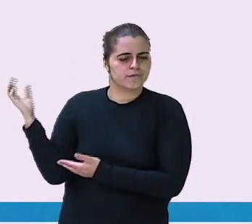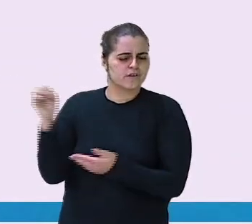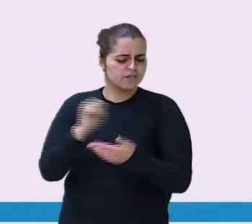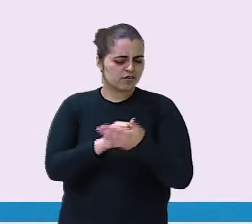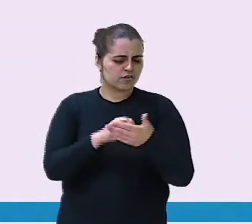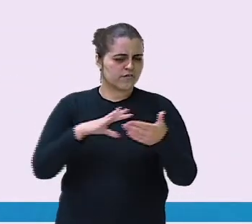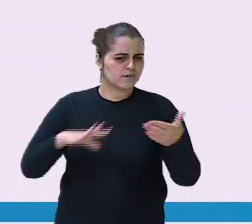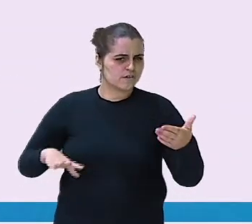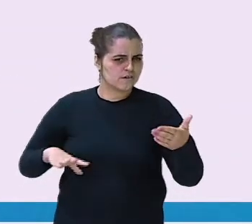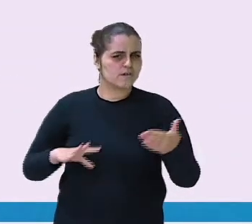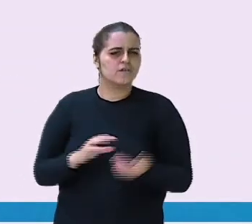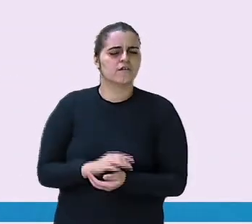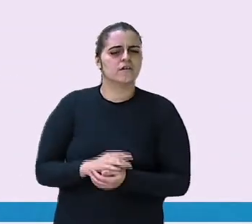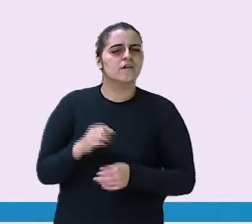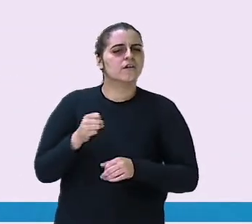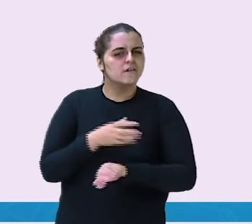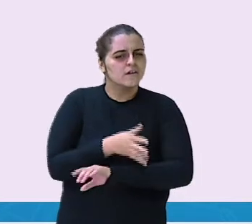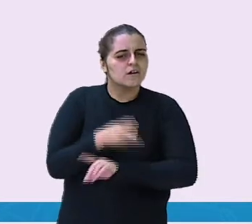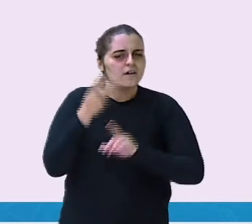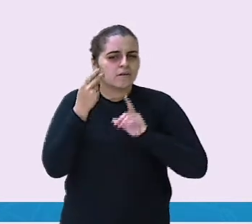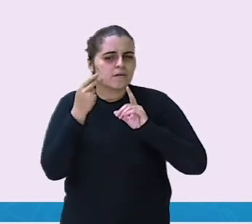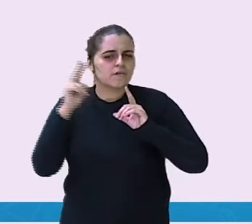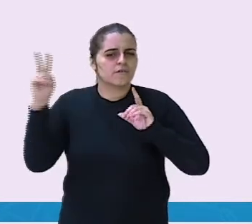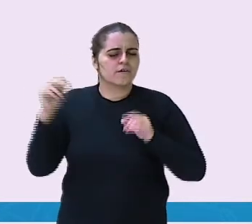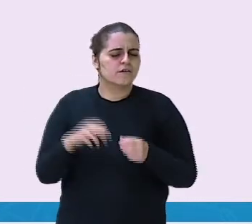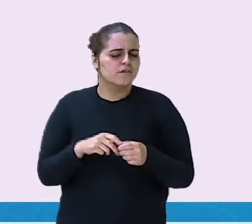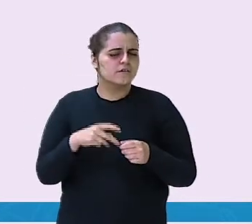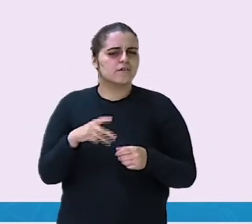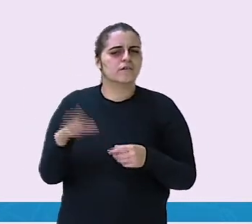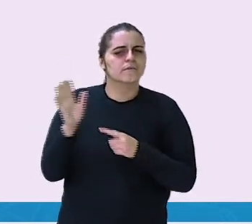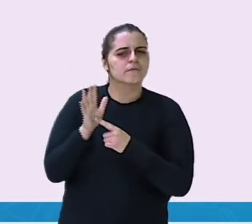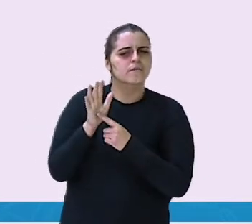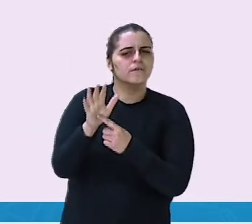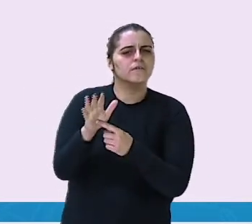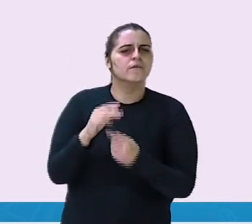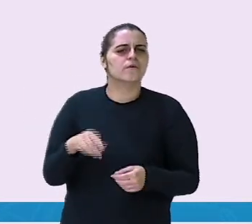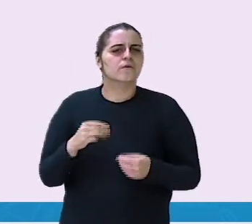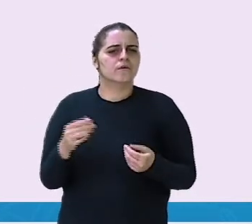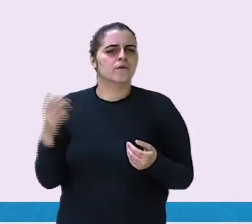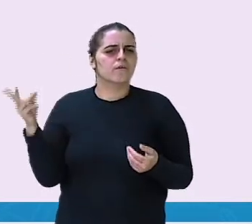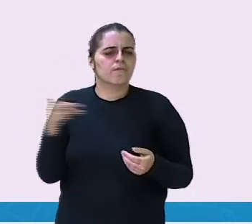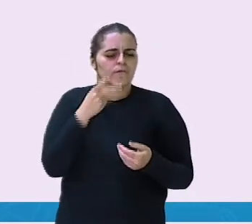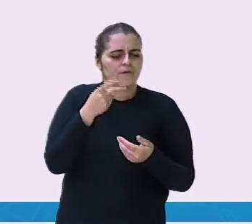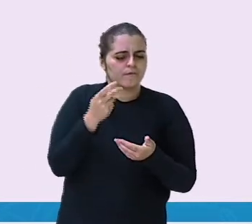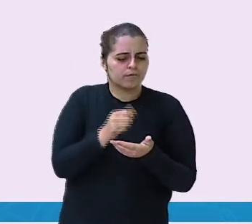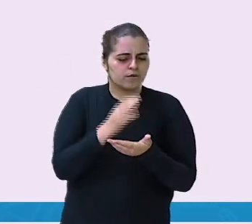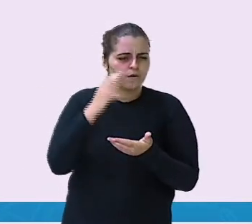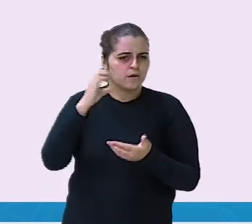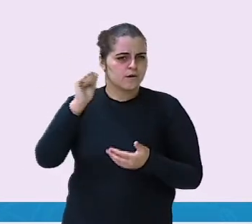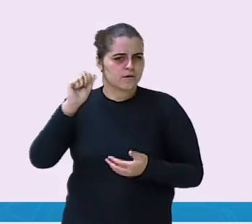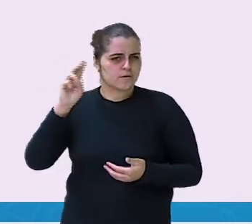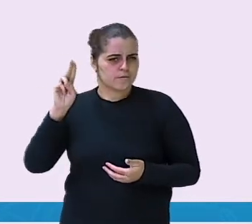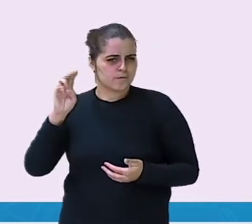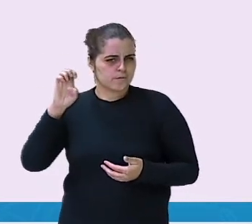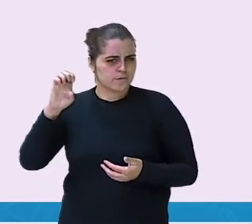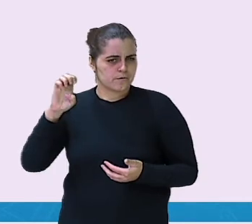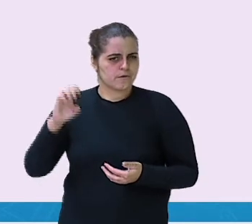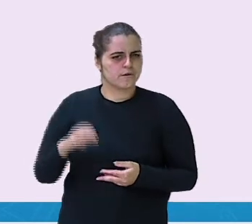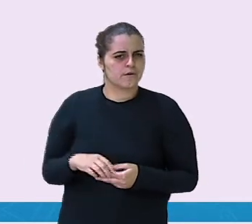atividade, ela está lá na plataforma. Tá falando assim, diário de Cauê. O Cauê